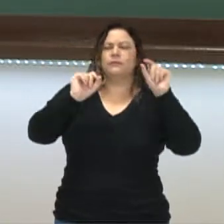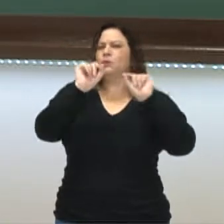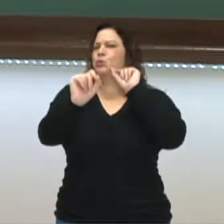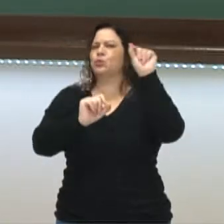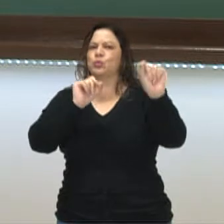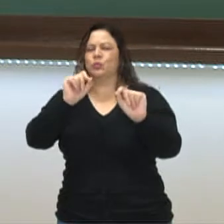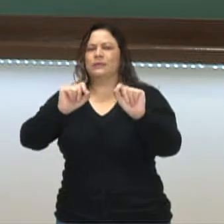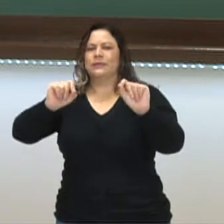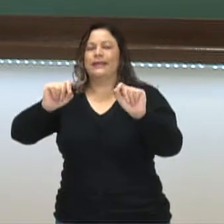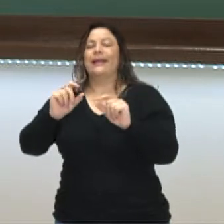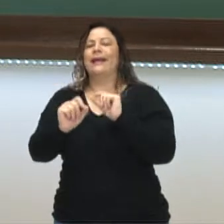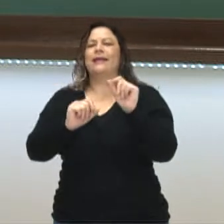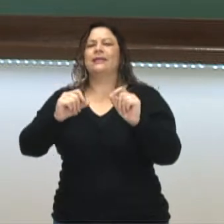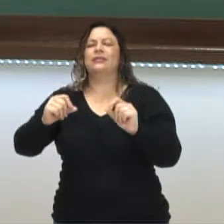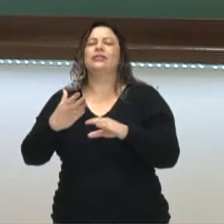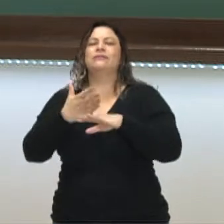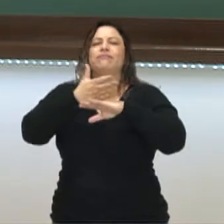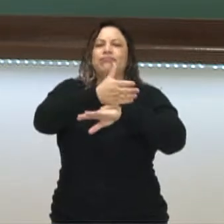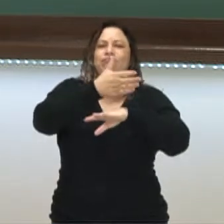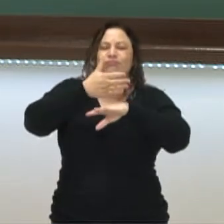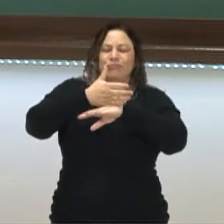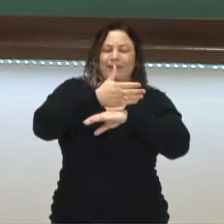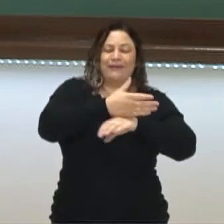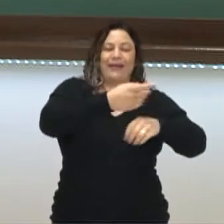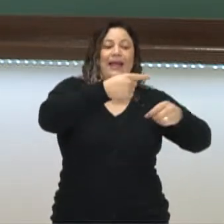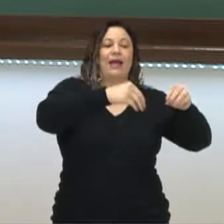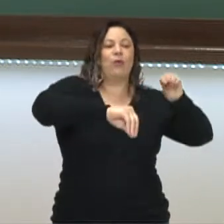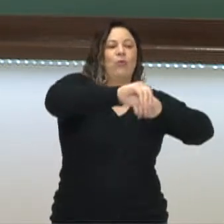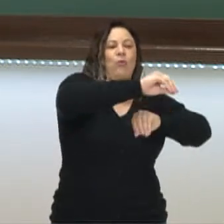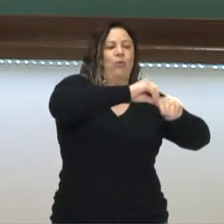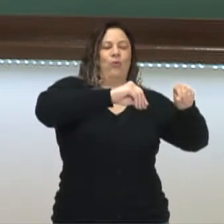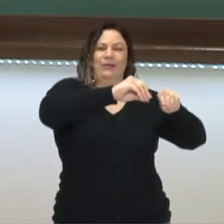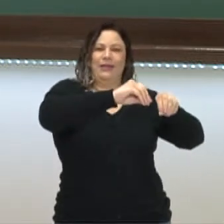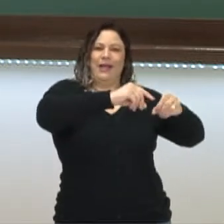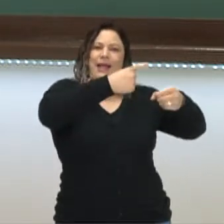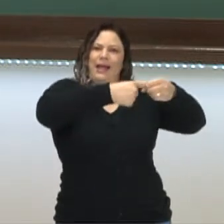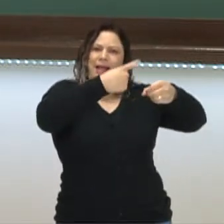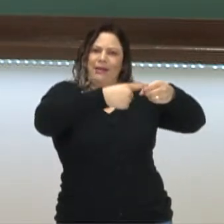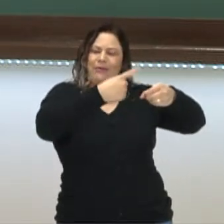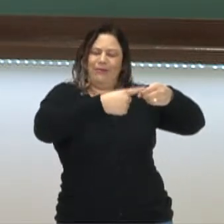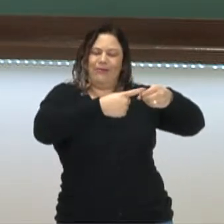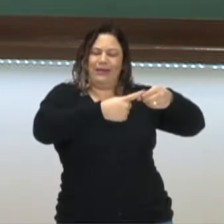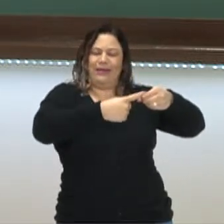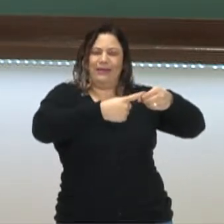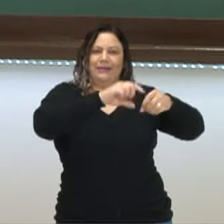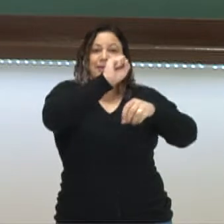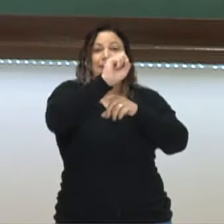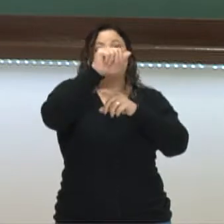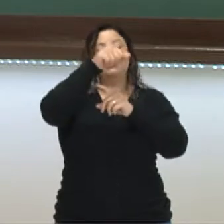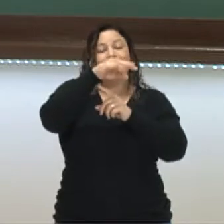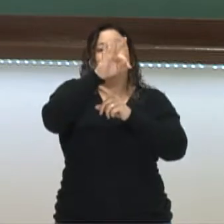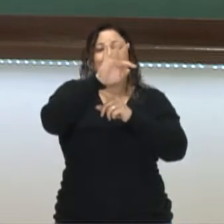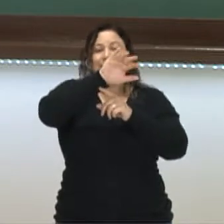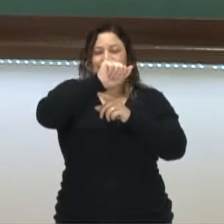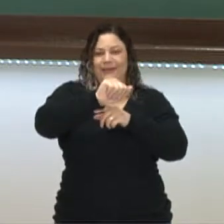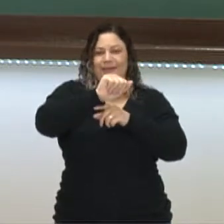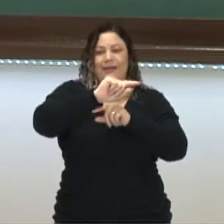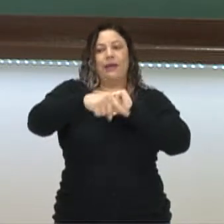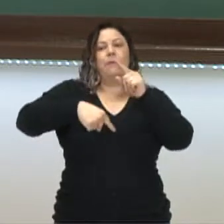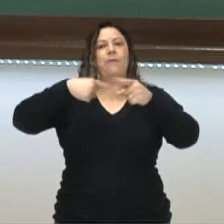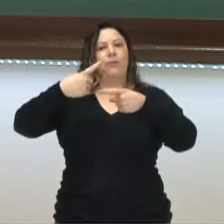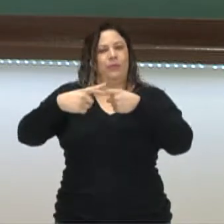a Terra Santa. Veja, a partir do momento que os turcos muçulmanos passaram a controlar